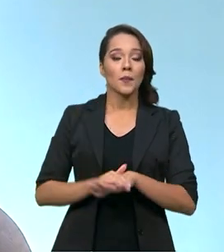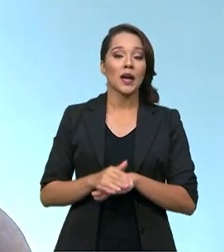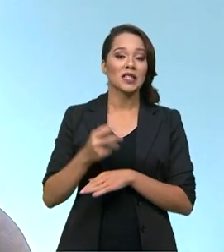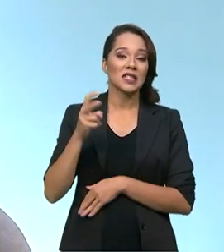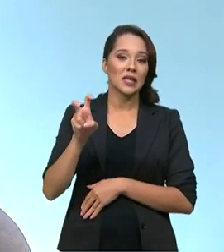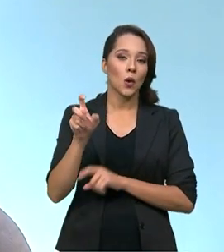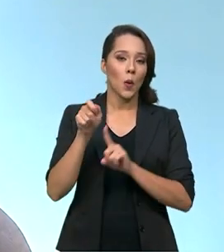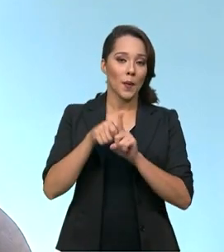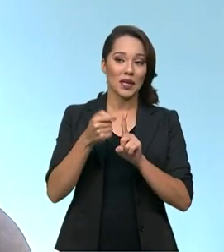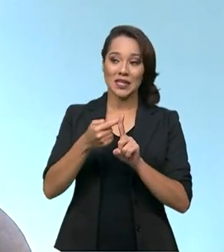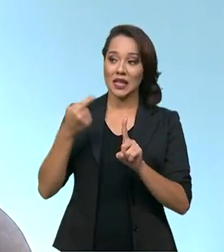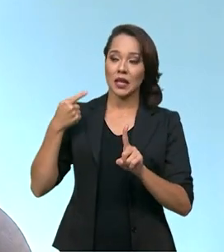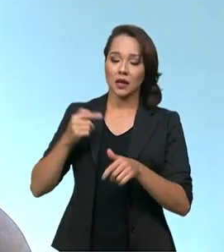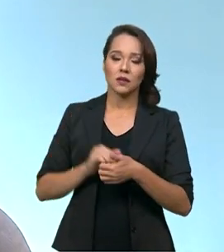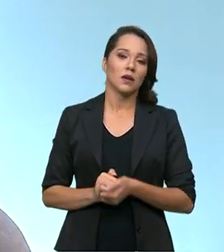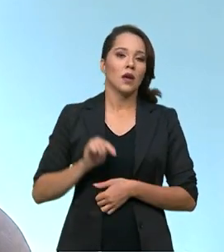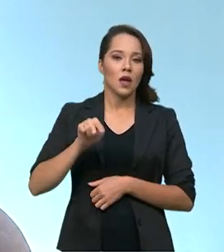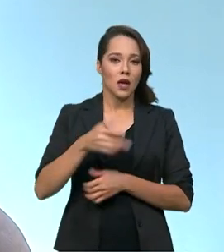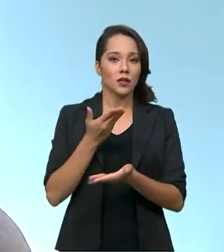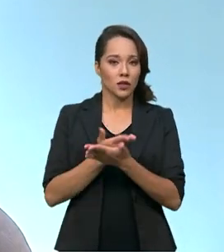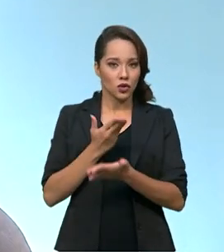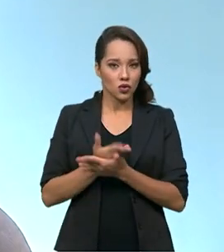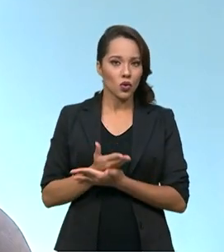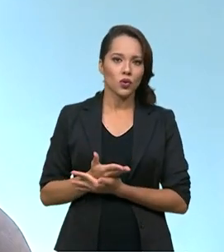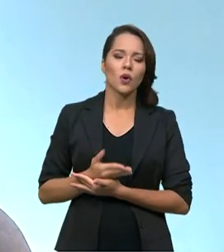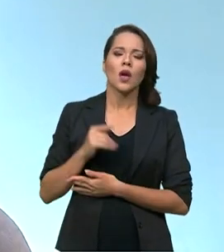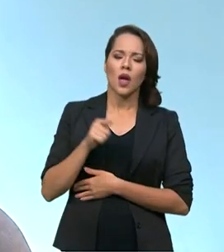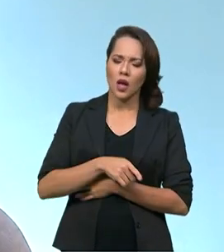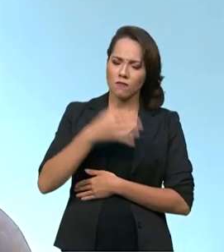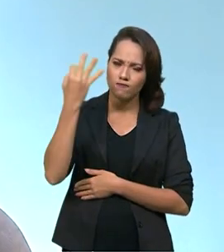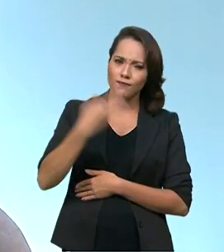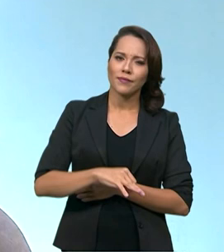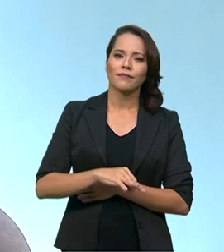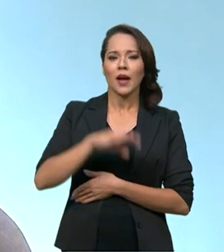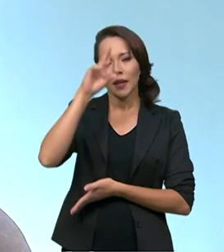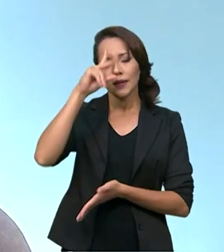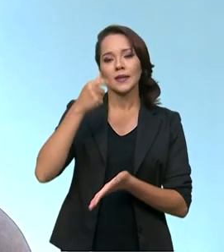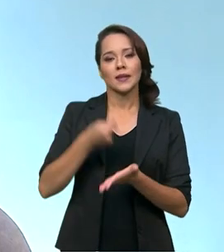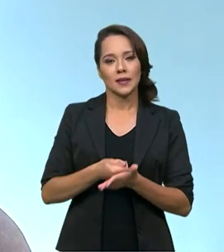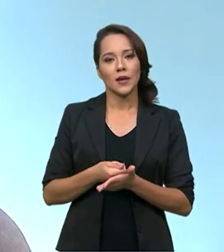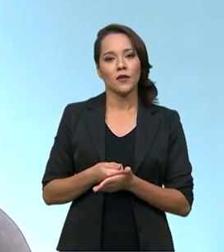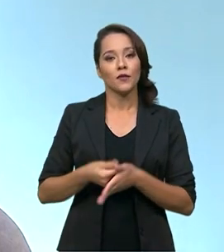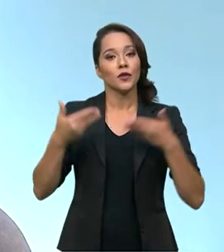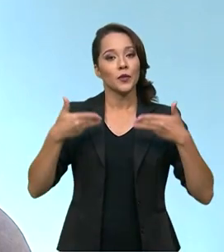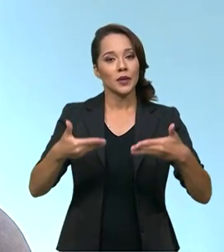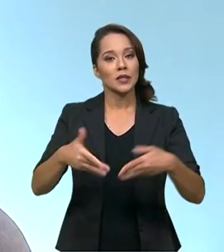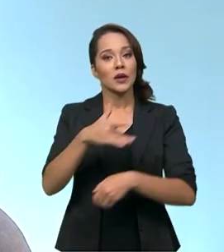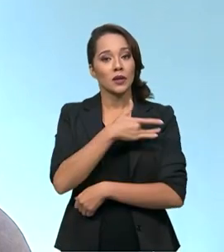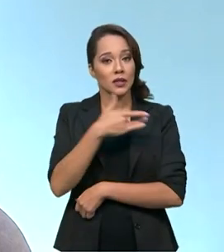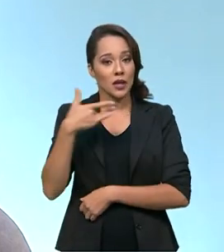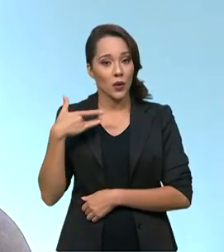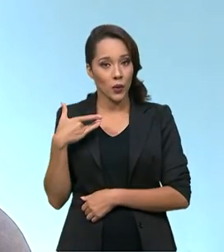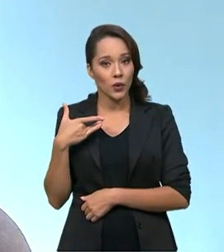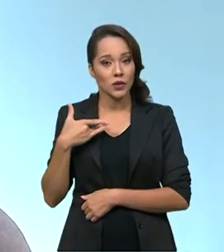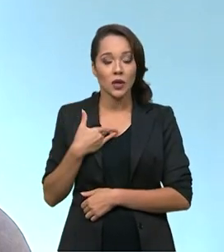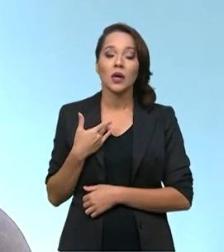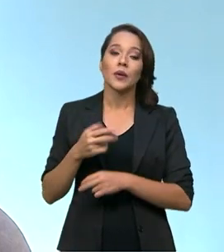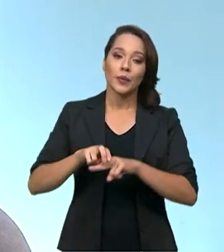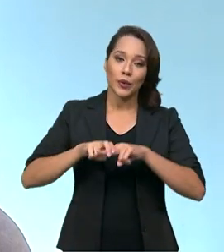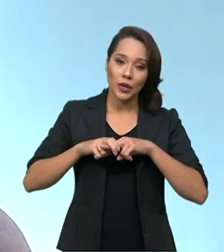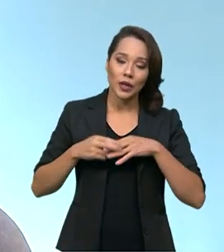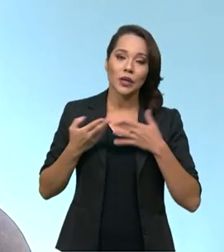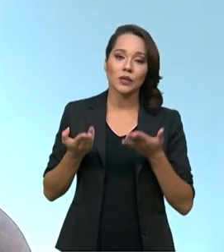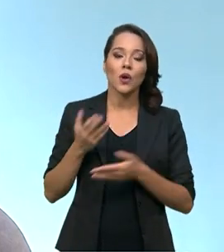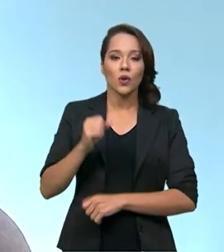cinco meses. E esse estudo, ele ratifica a tomada de decisão do Ministério da Saúde. E por isso,